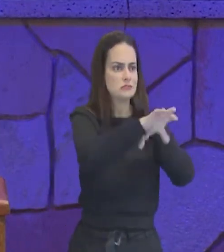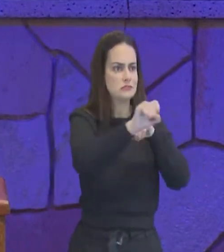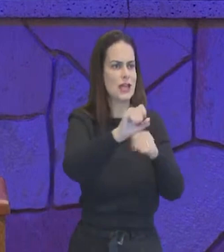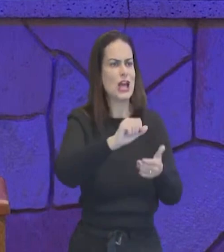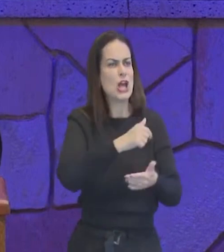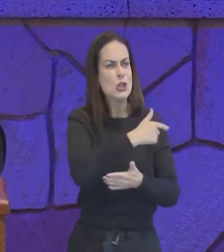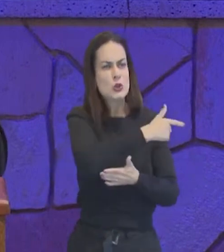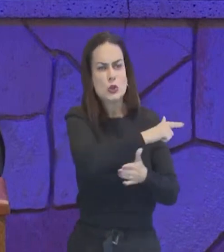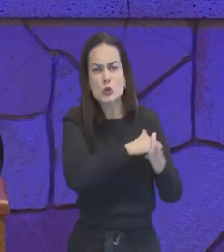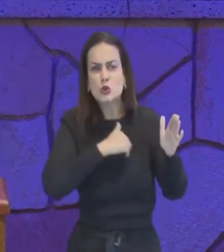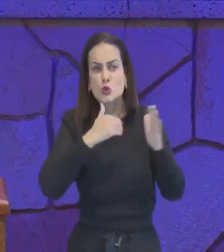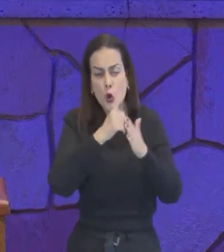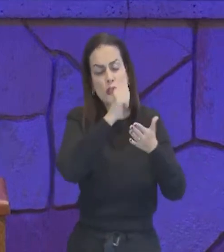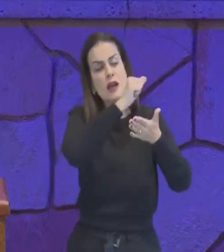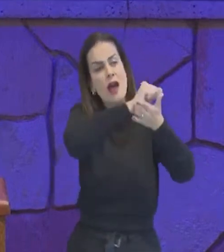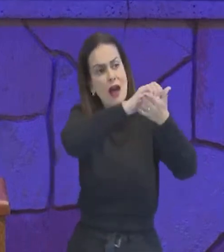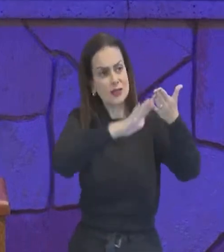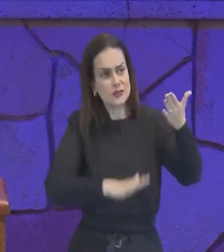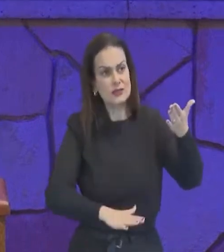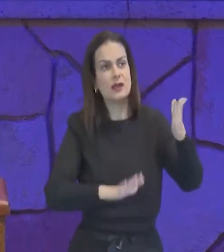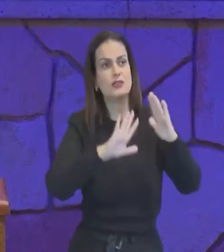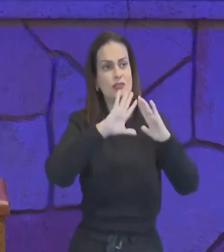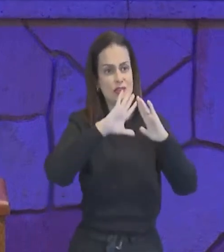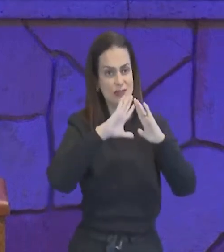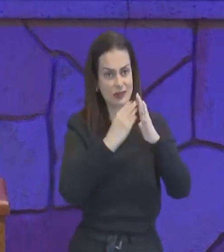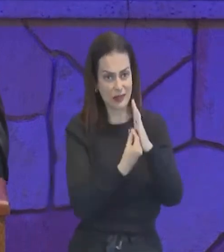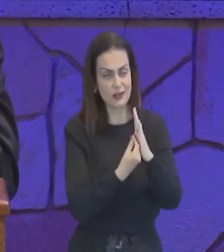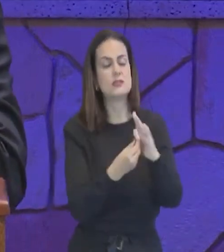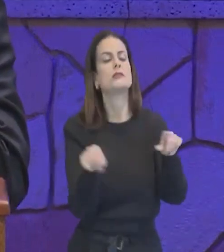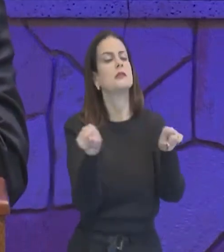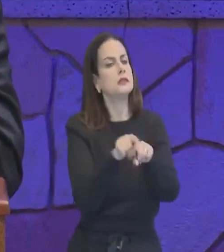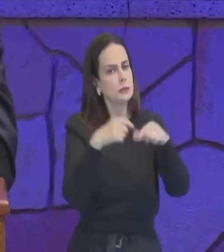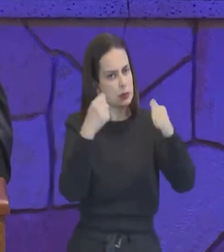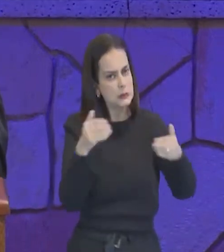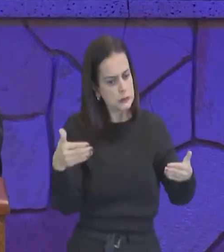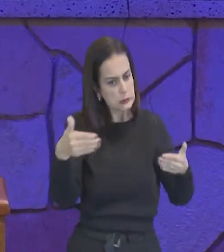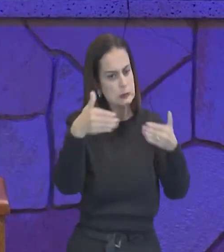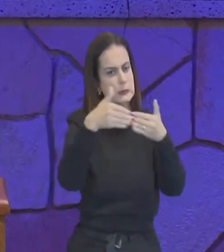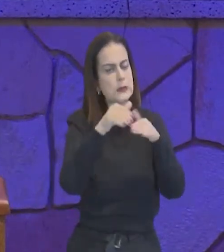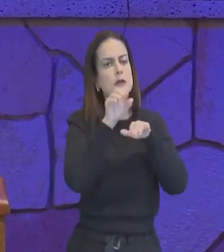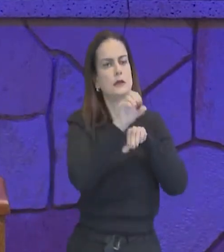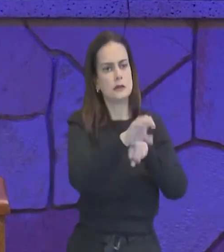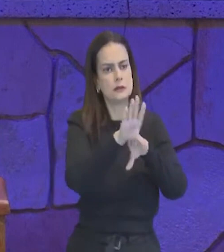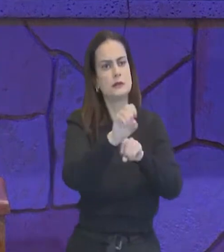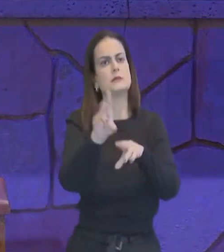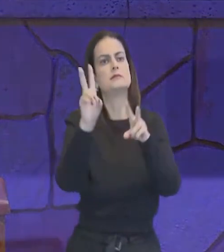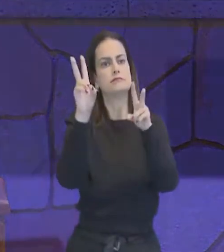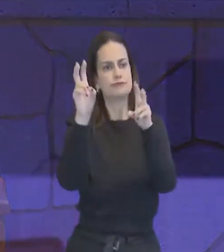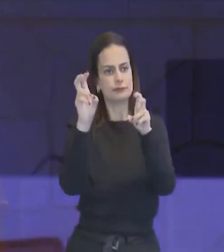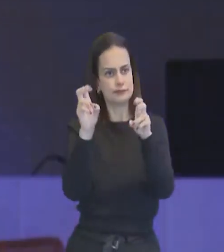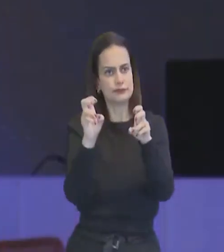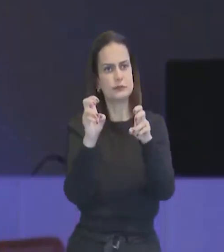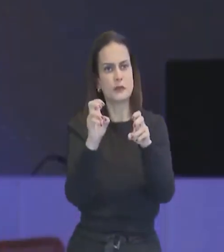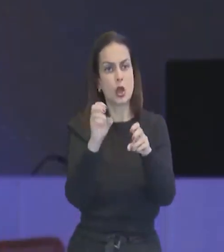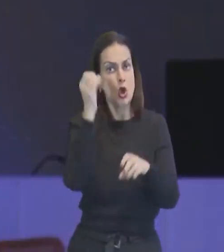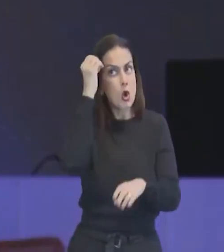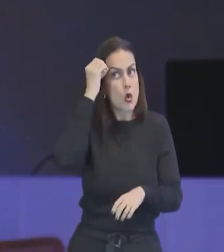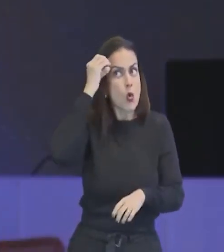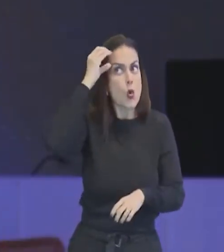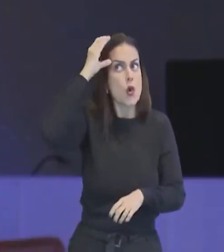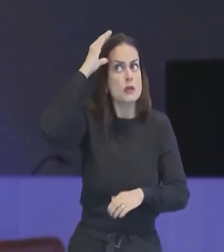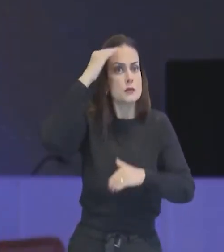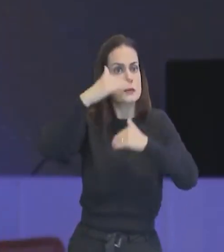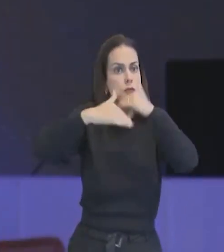deveriam, também, caminhar neste sentido, na produção, não só de conhecimento, mas na